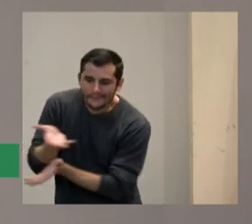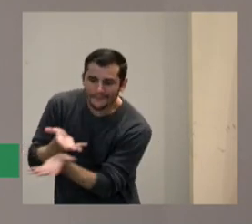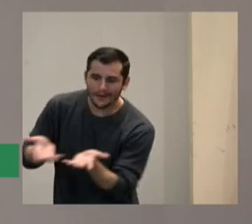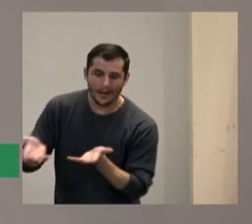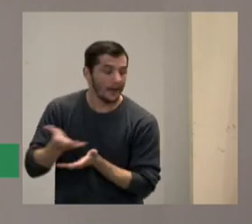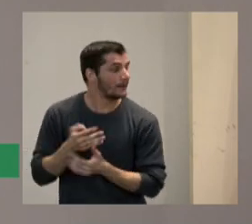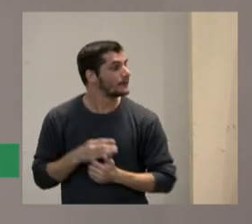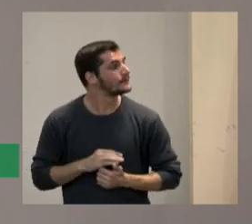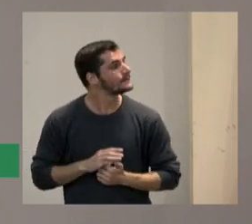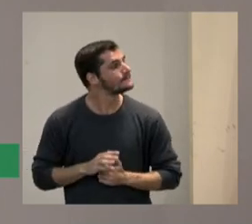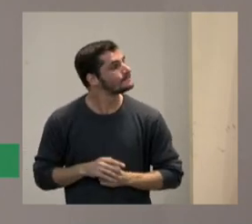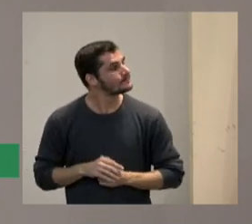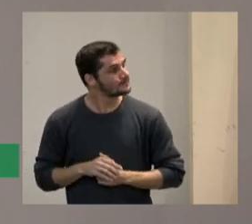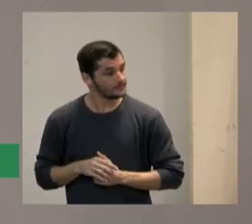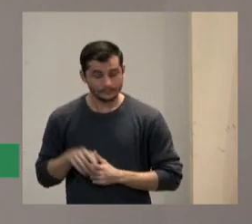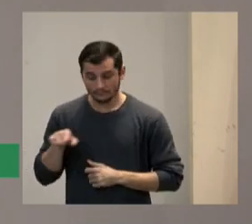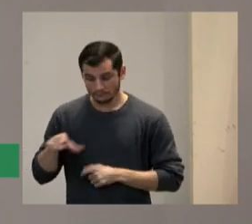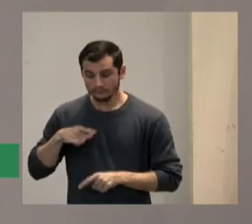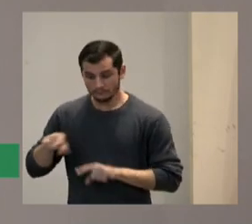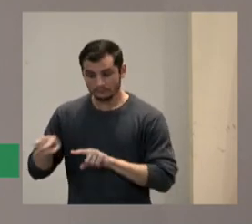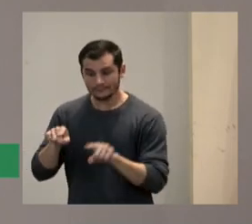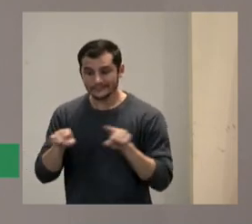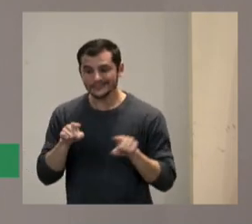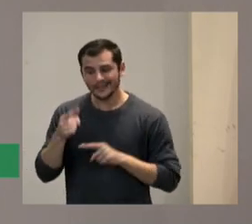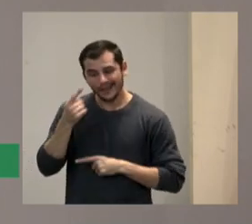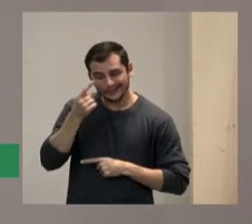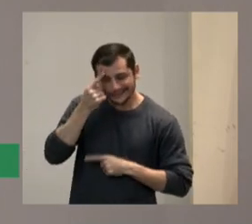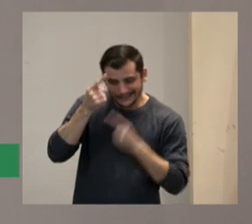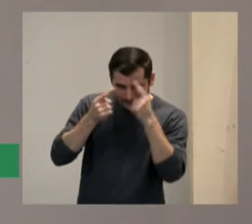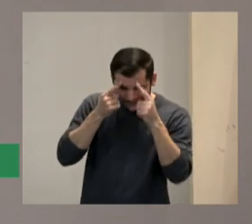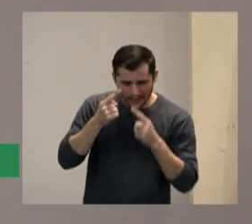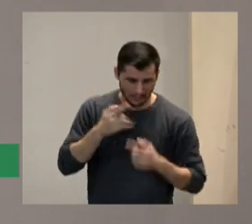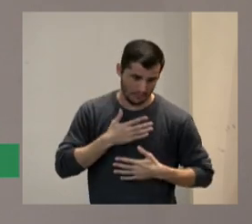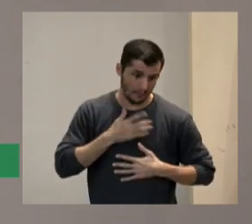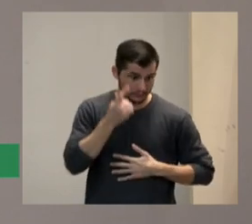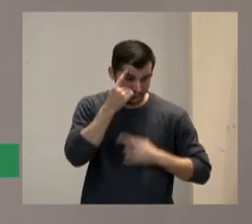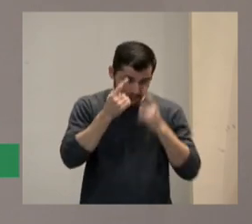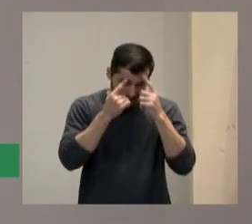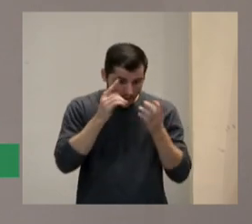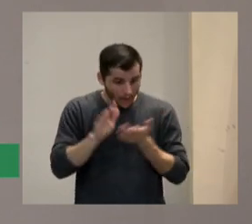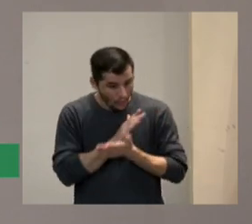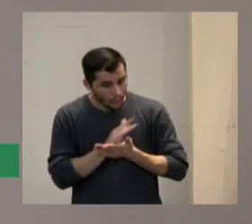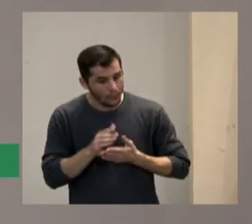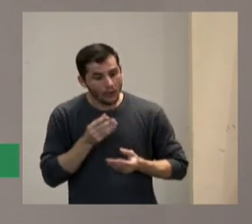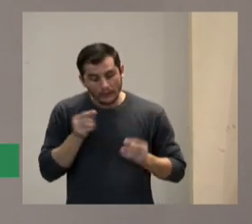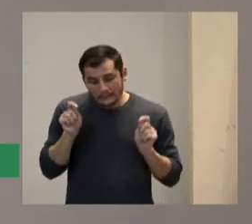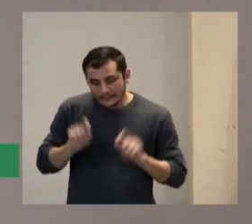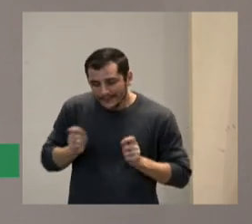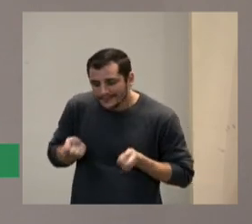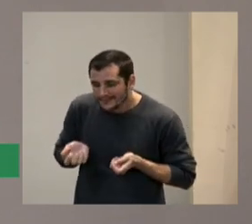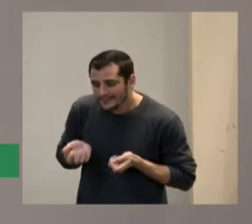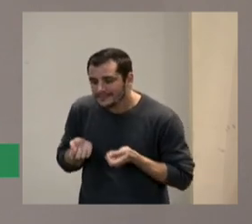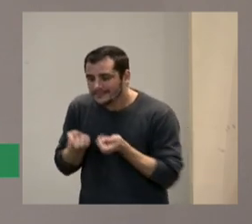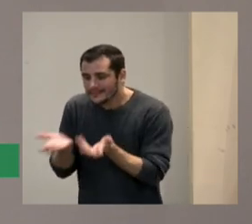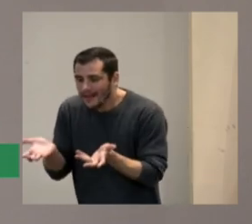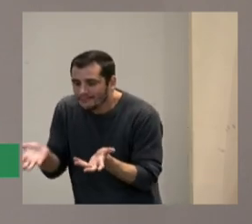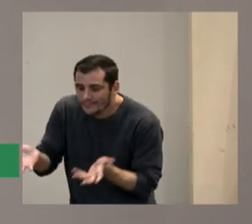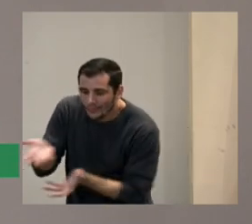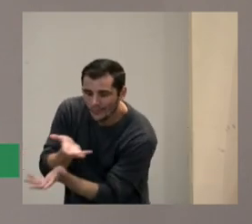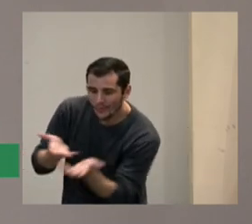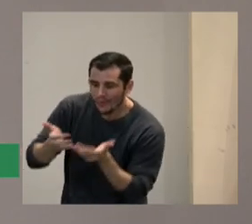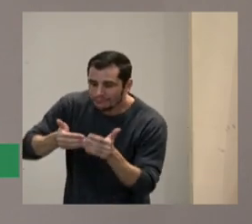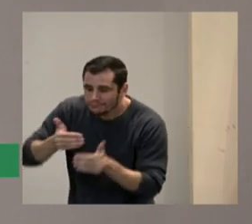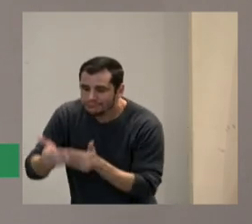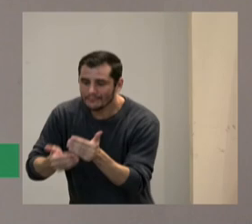dentro das minhas ideias de introdução de elementos colaborativos perdão alguns elementos